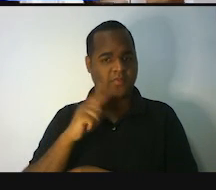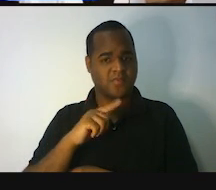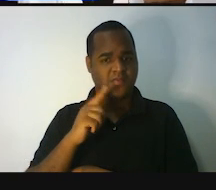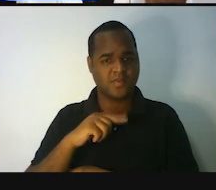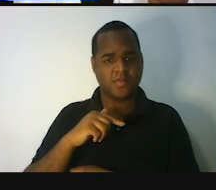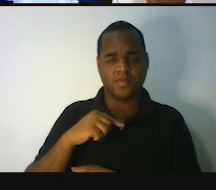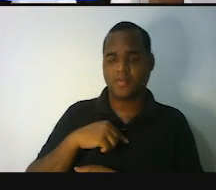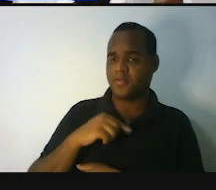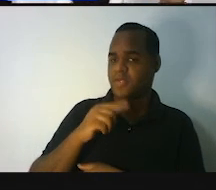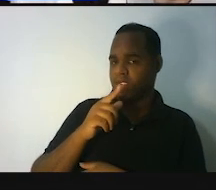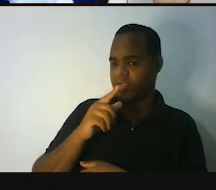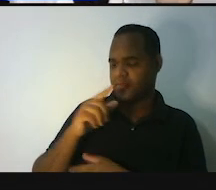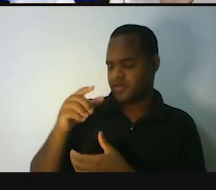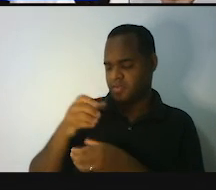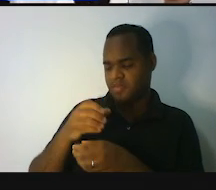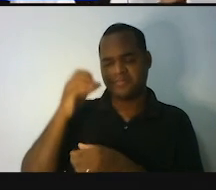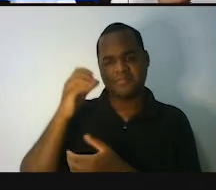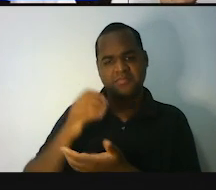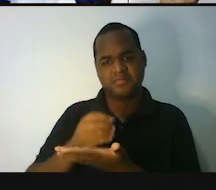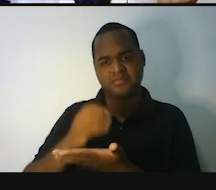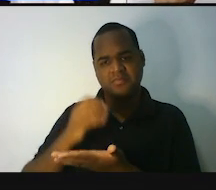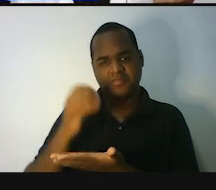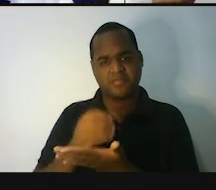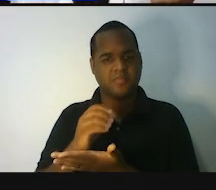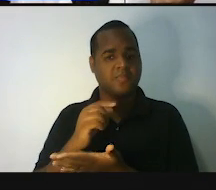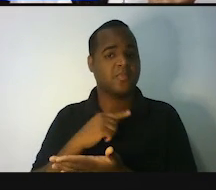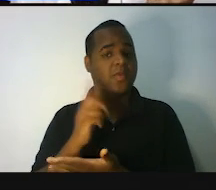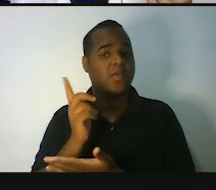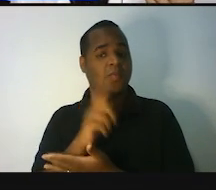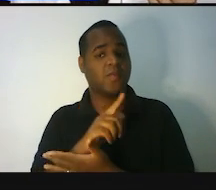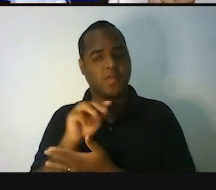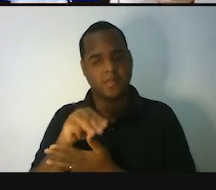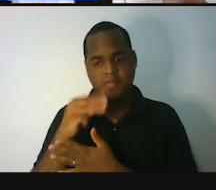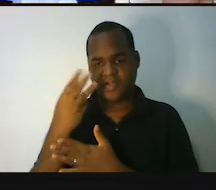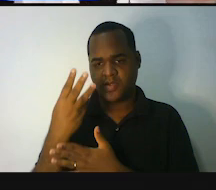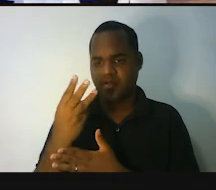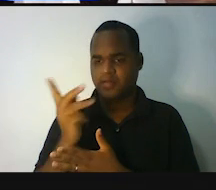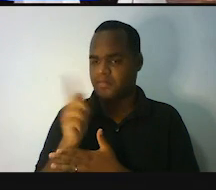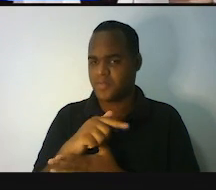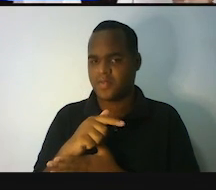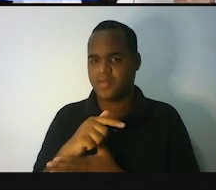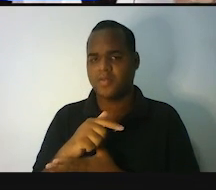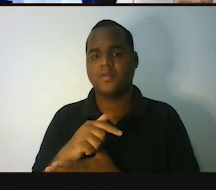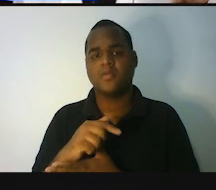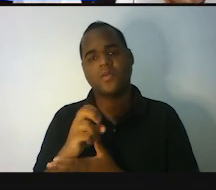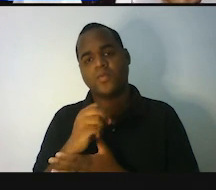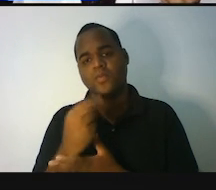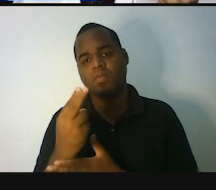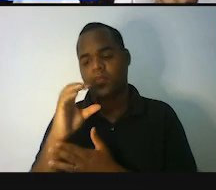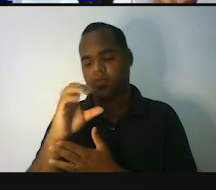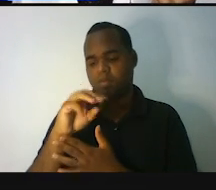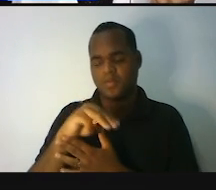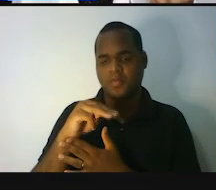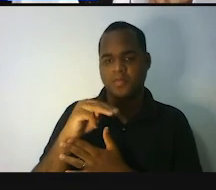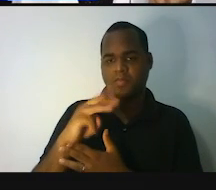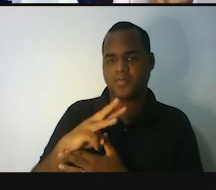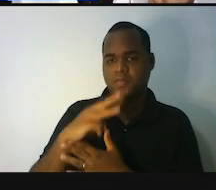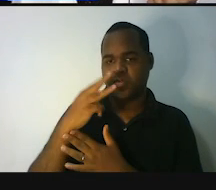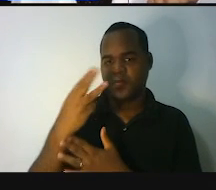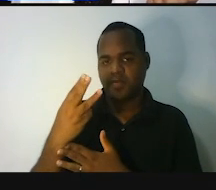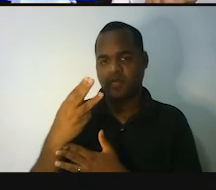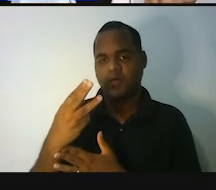dá para ser medido o volume disso? É mais adequado medir com metro cúbico? Ou com centímetro